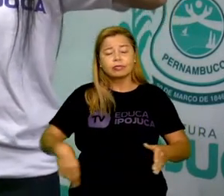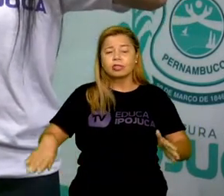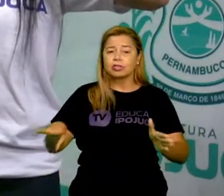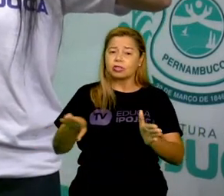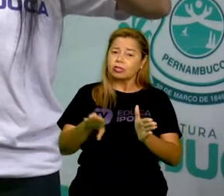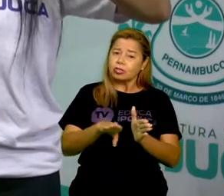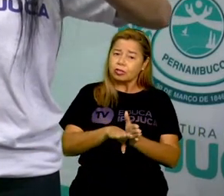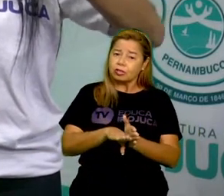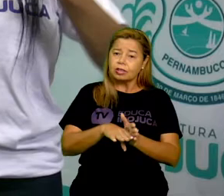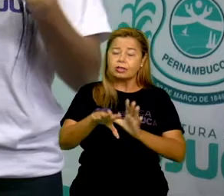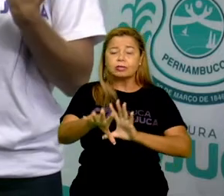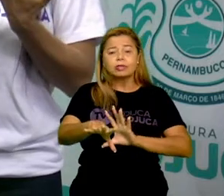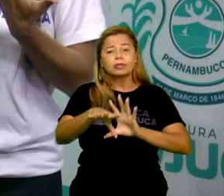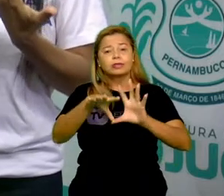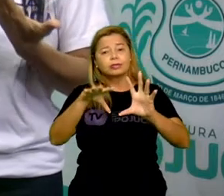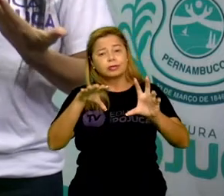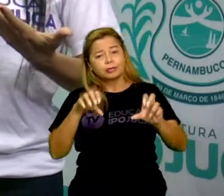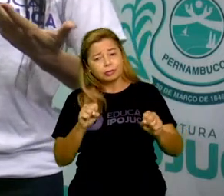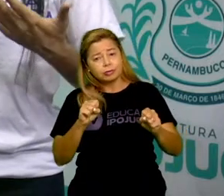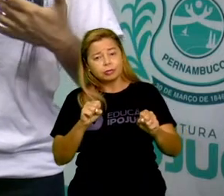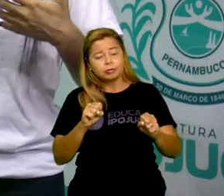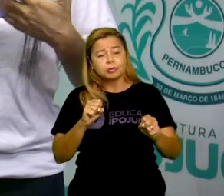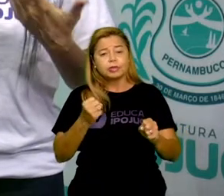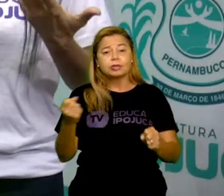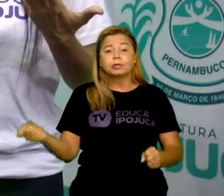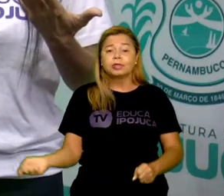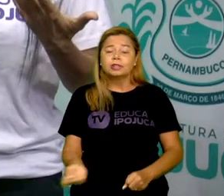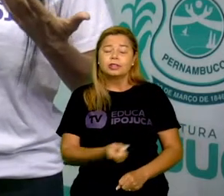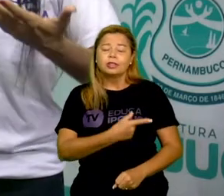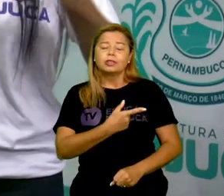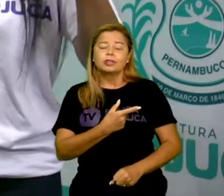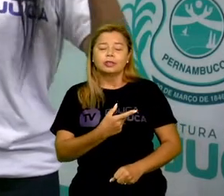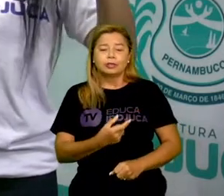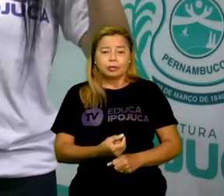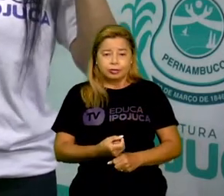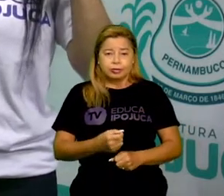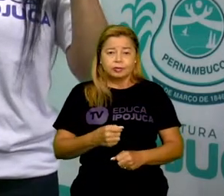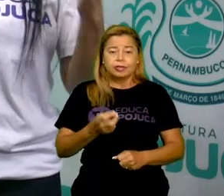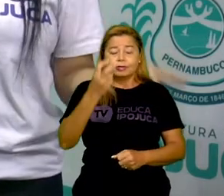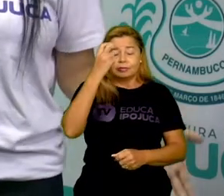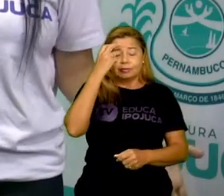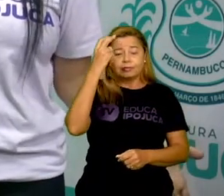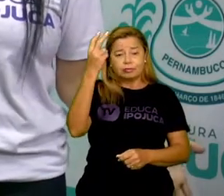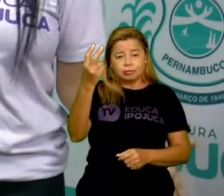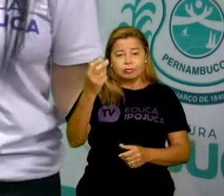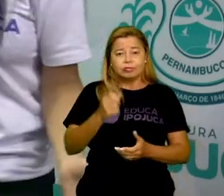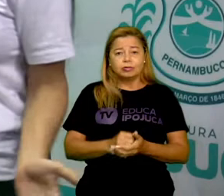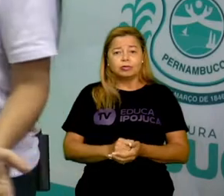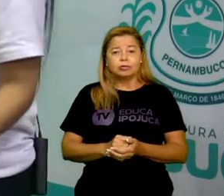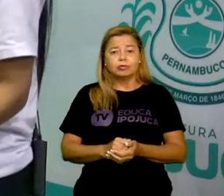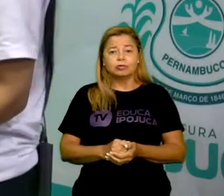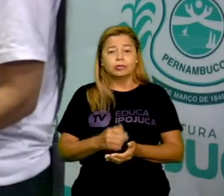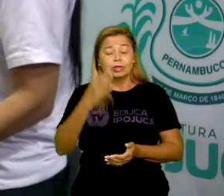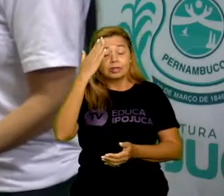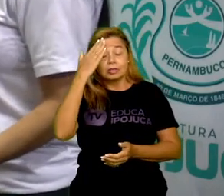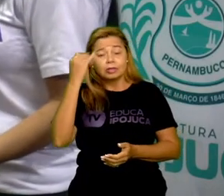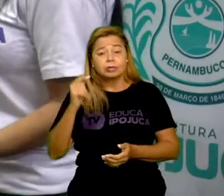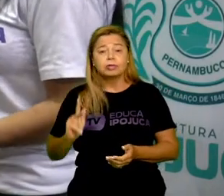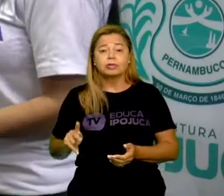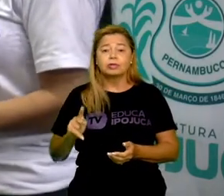parte, integrando e formando uma nova cultura, uma cultura mais atual, sem esquecer os traços antigos.